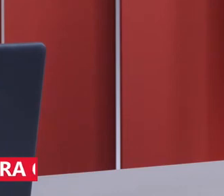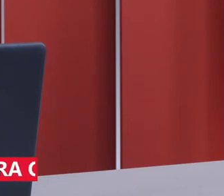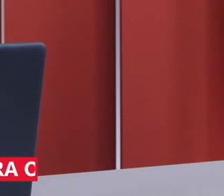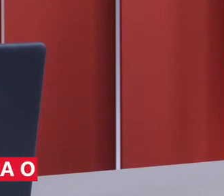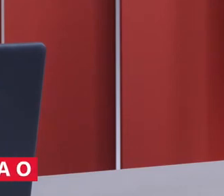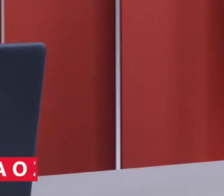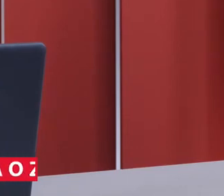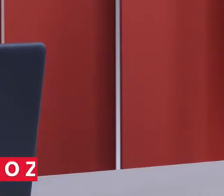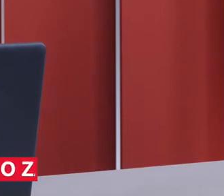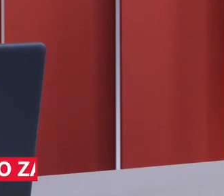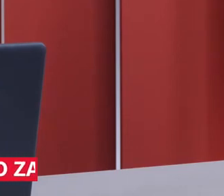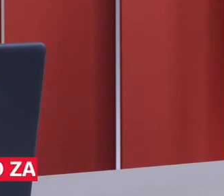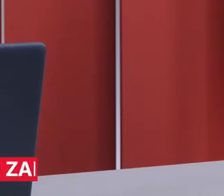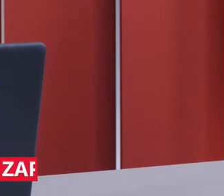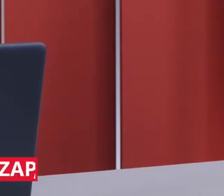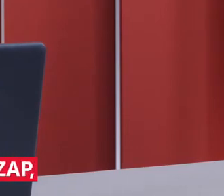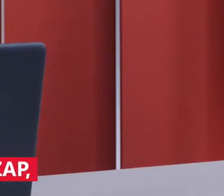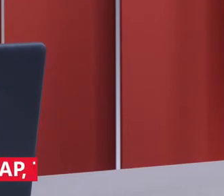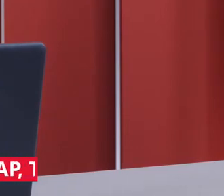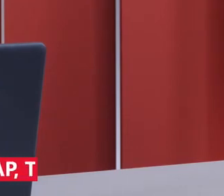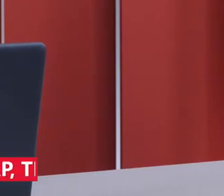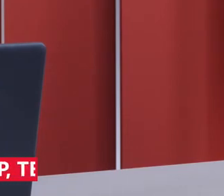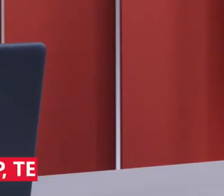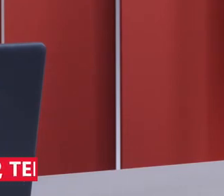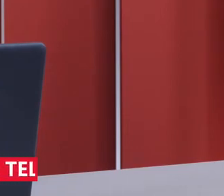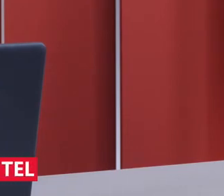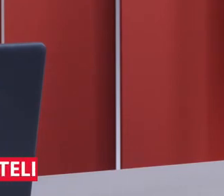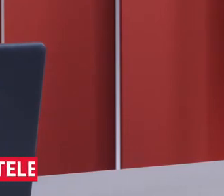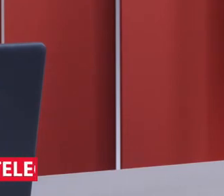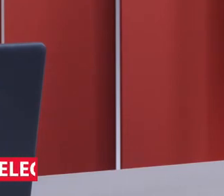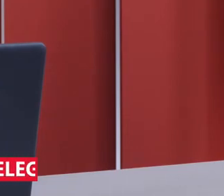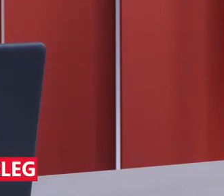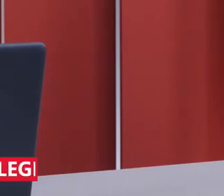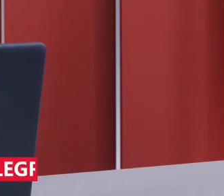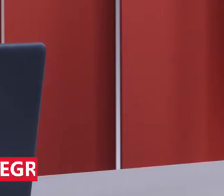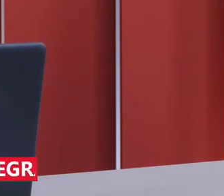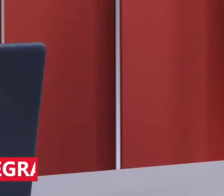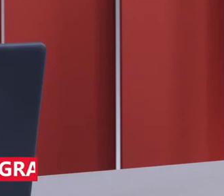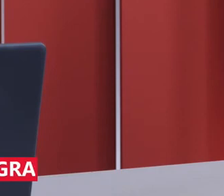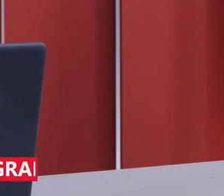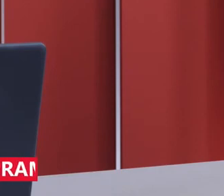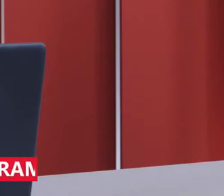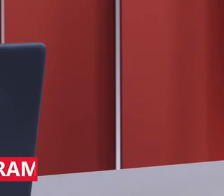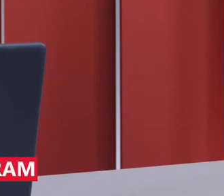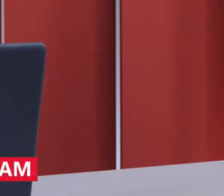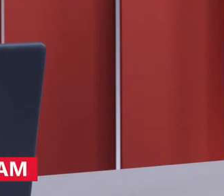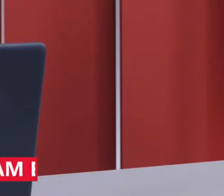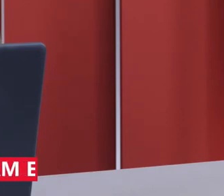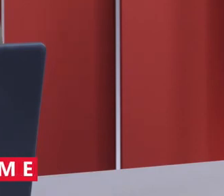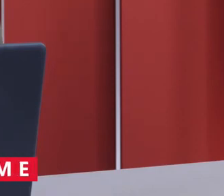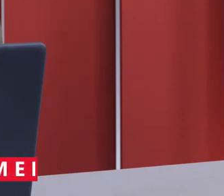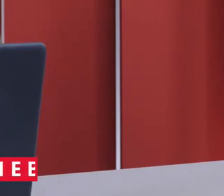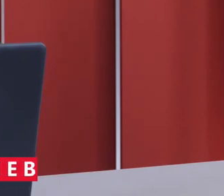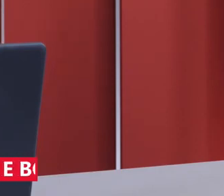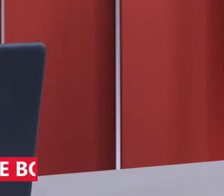fez aquele bem bolado. Bom dia, José. Djalma Nunes também está aqui dando um buenos dias.